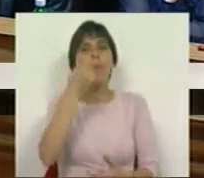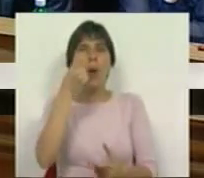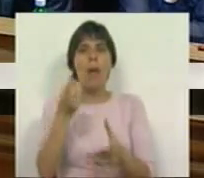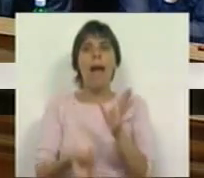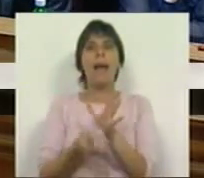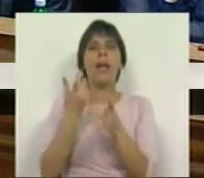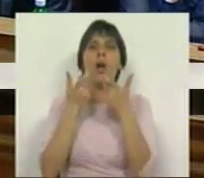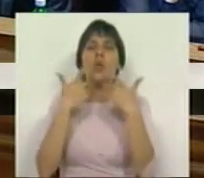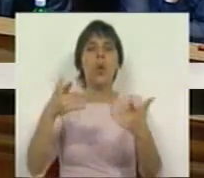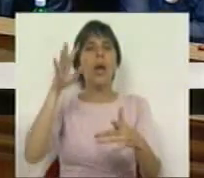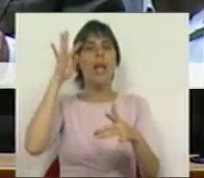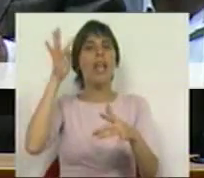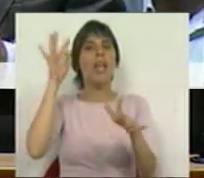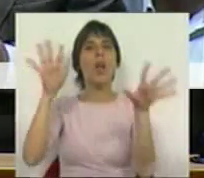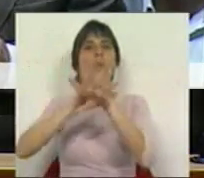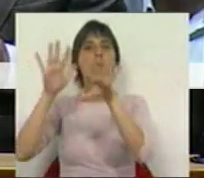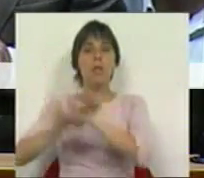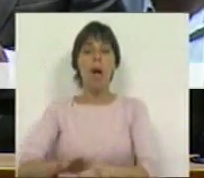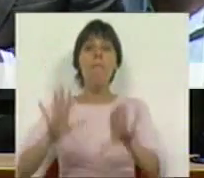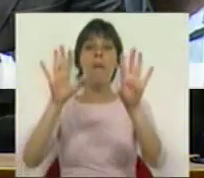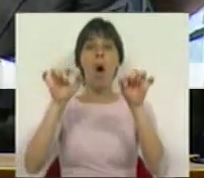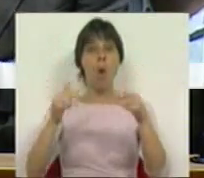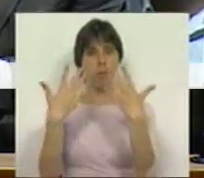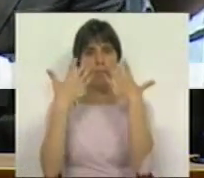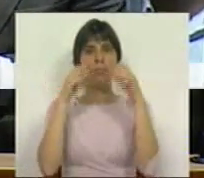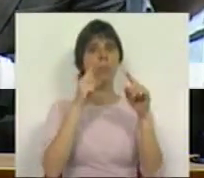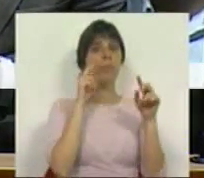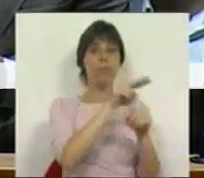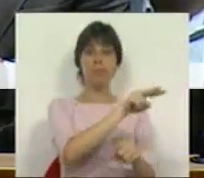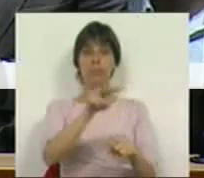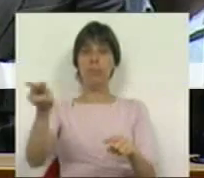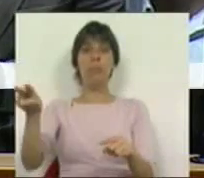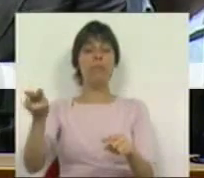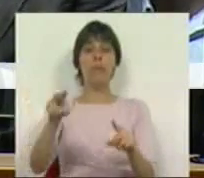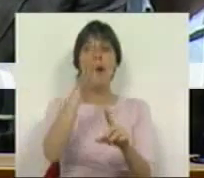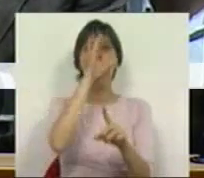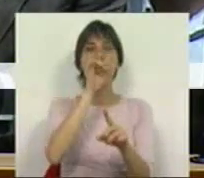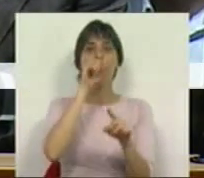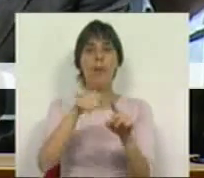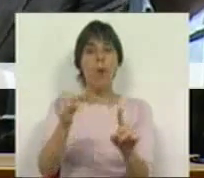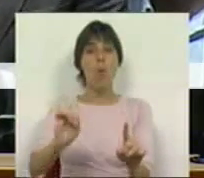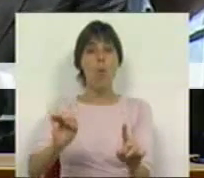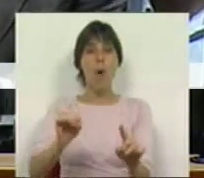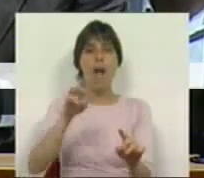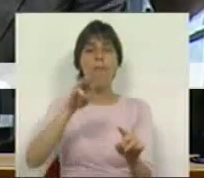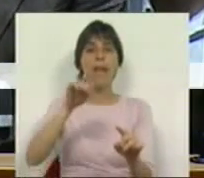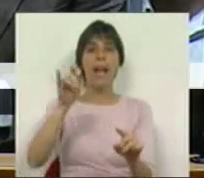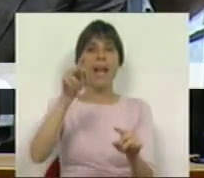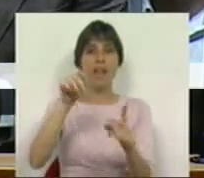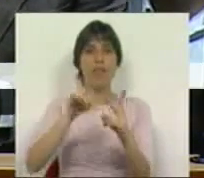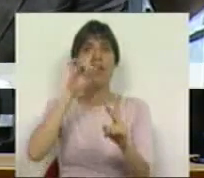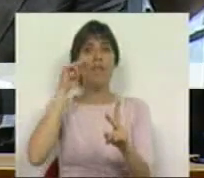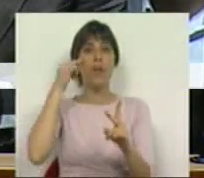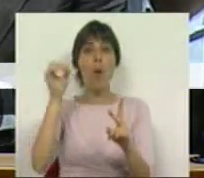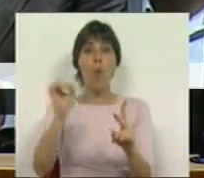criar todas as ilusões, mas sabe o que é que se vê hoje aqui nesta bancada? São os ministros que já cá não estão, Miguel Relvas e